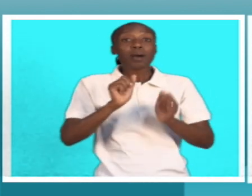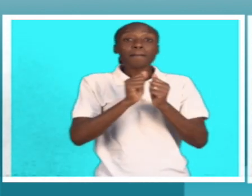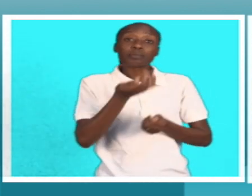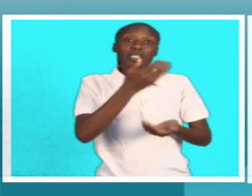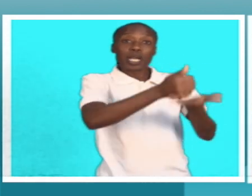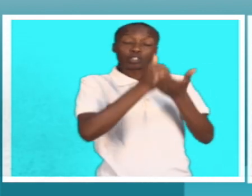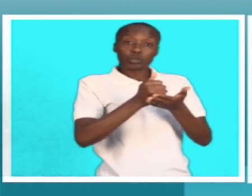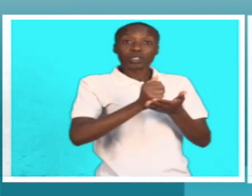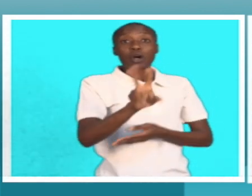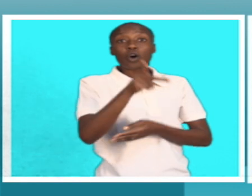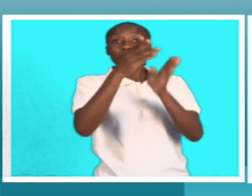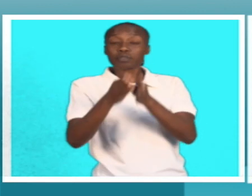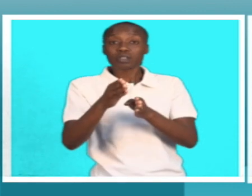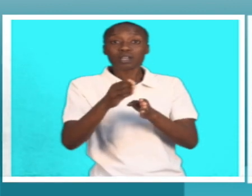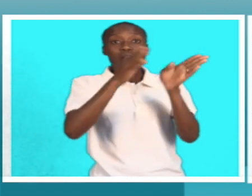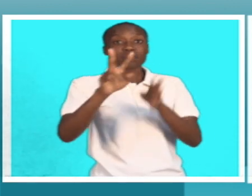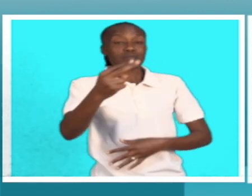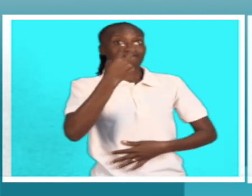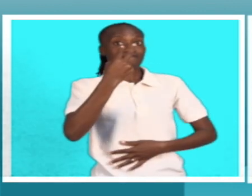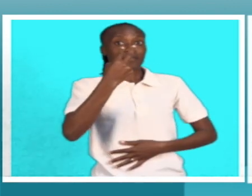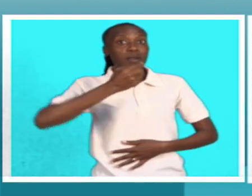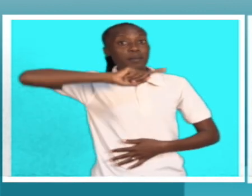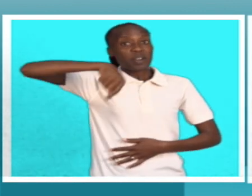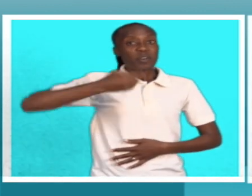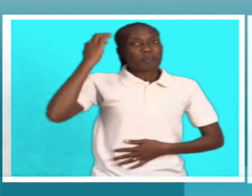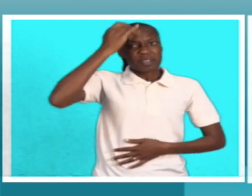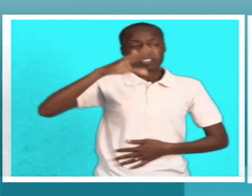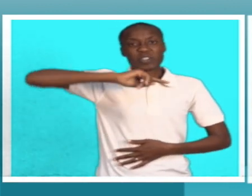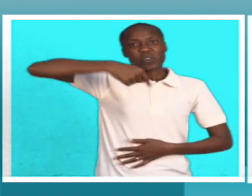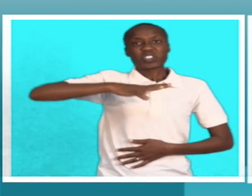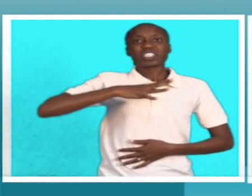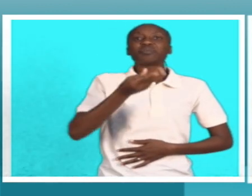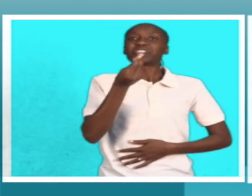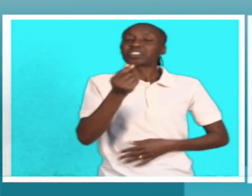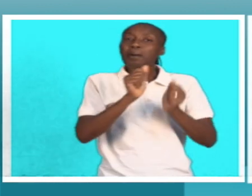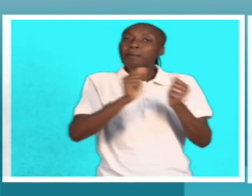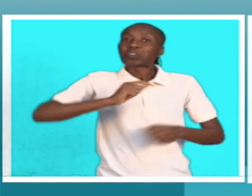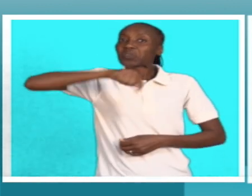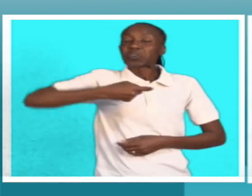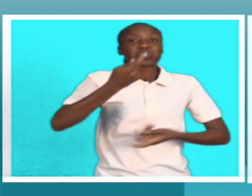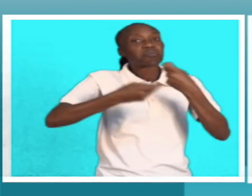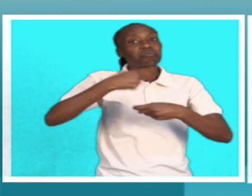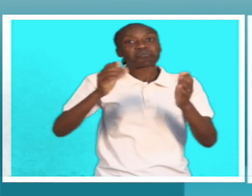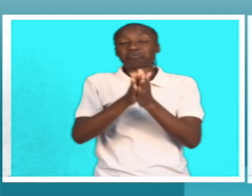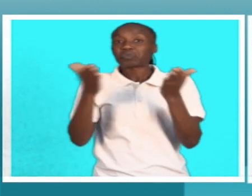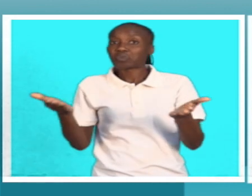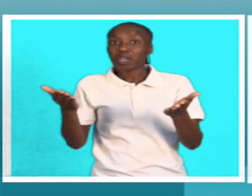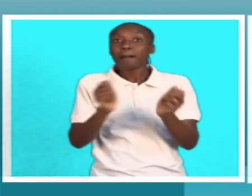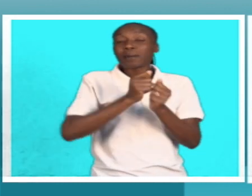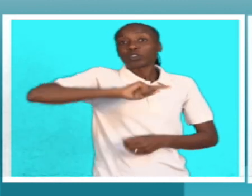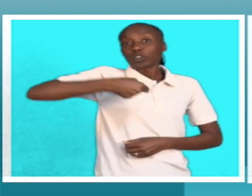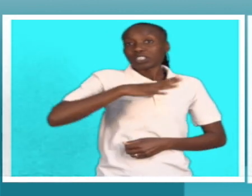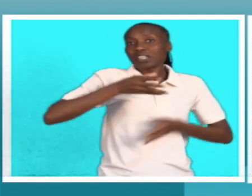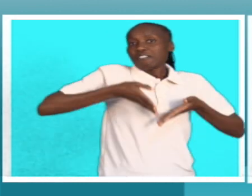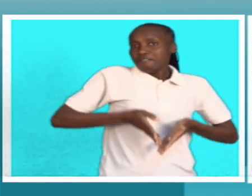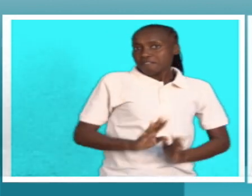ajuda a alguém, a pessoa olha para nós como alguém que tem dinheiro, mas nós só temos os filhos com deficiência, não porque